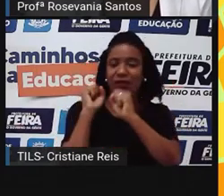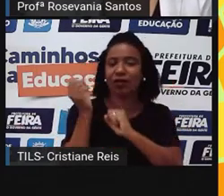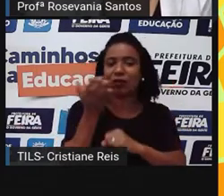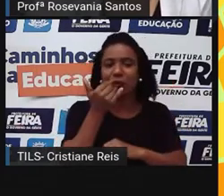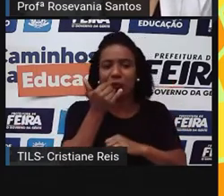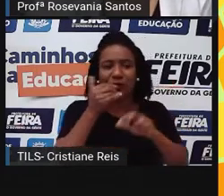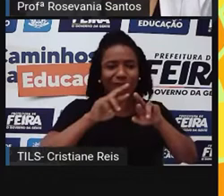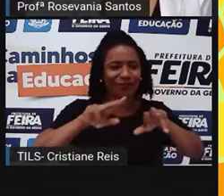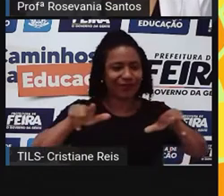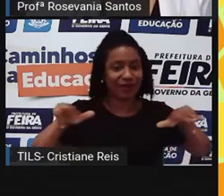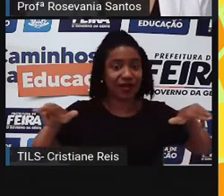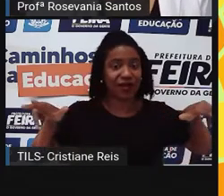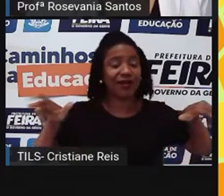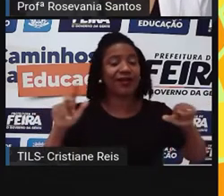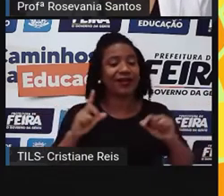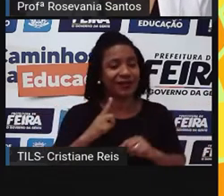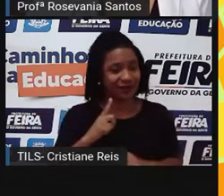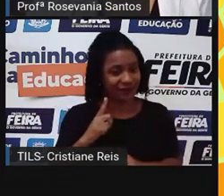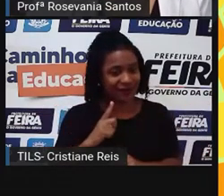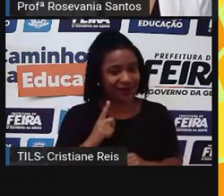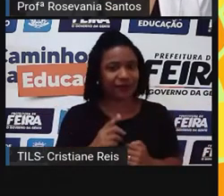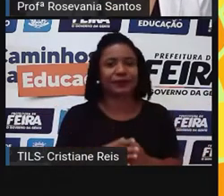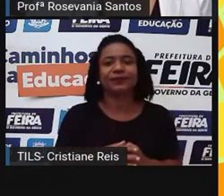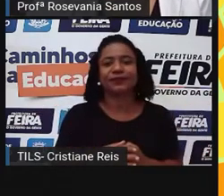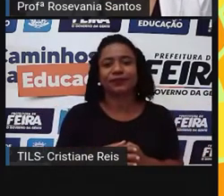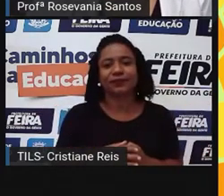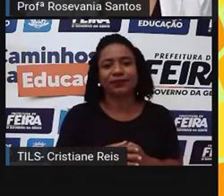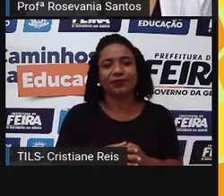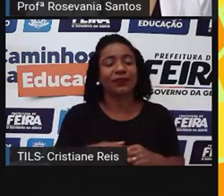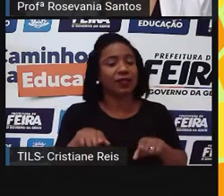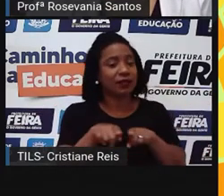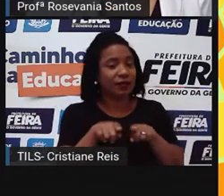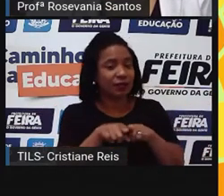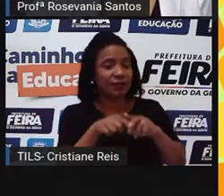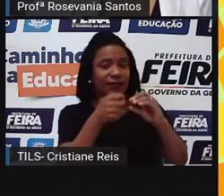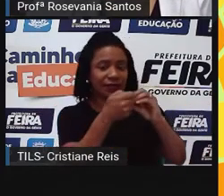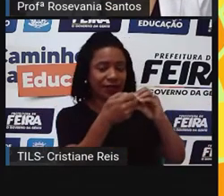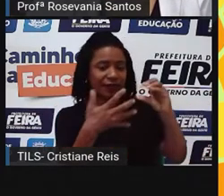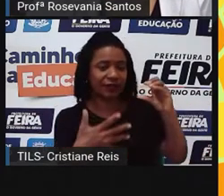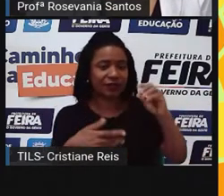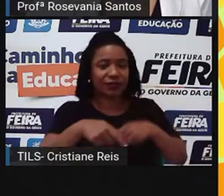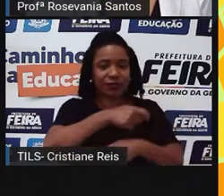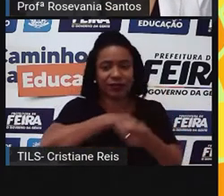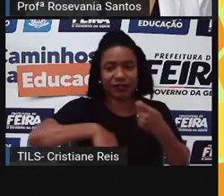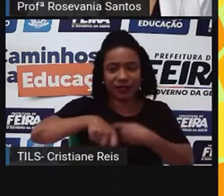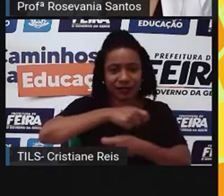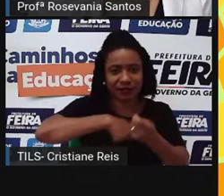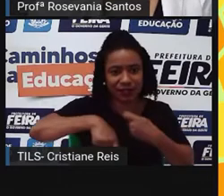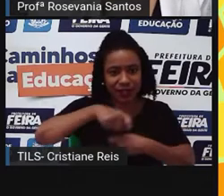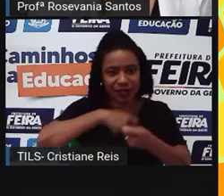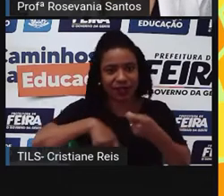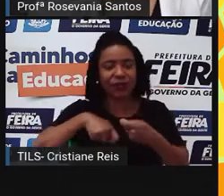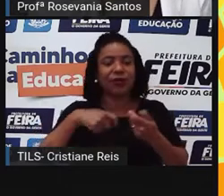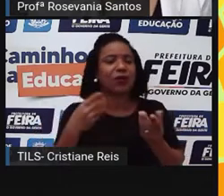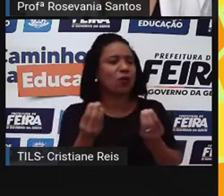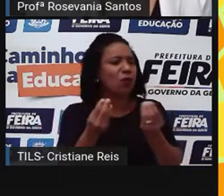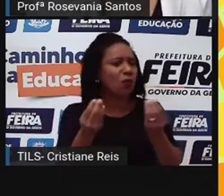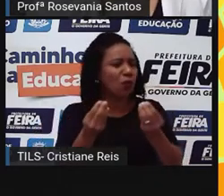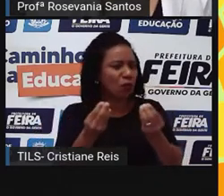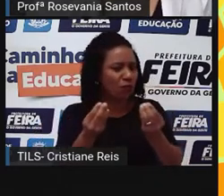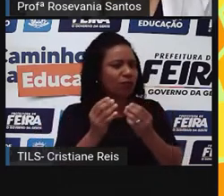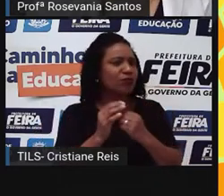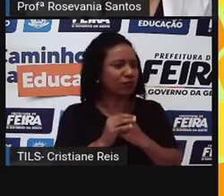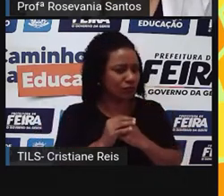bastante diversificada. E ela hoje também, né? Tem características comerciais. Ou seja, para atender o mercado externo.